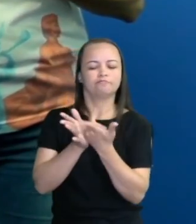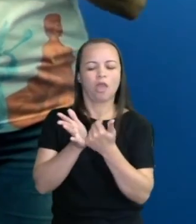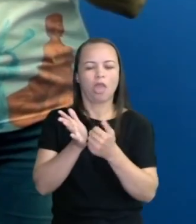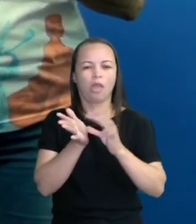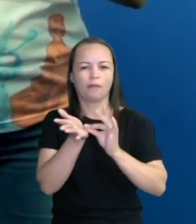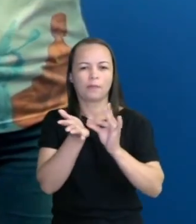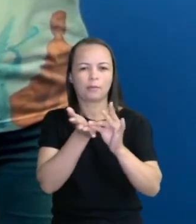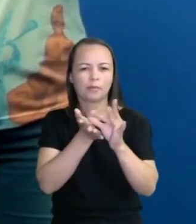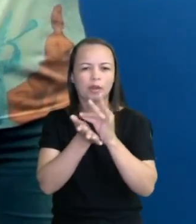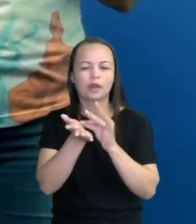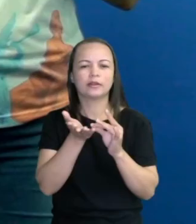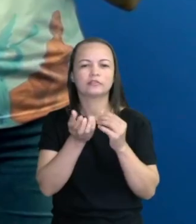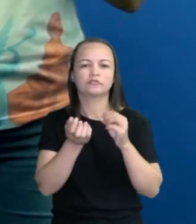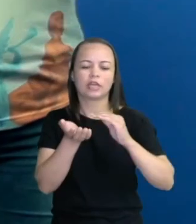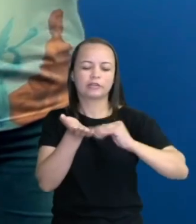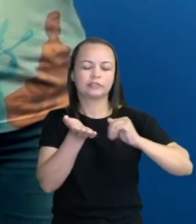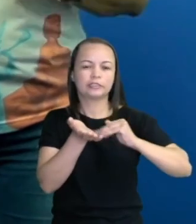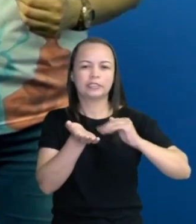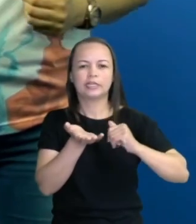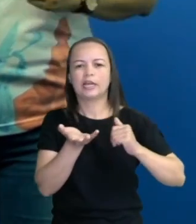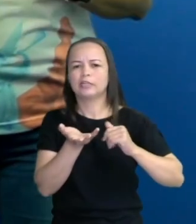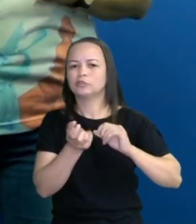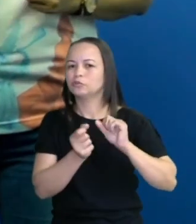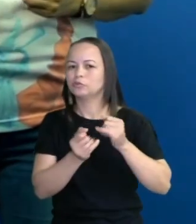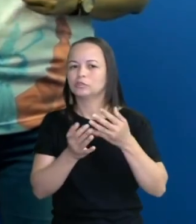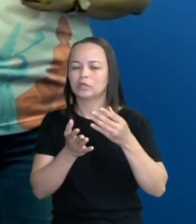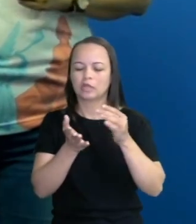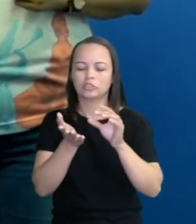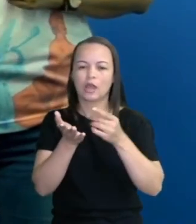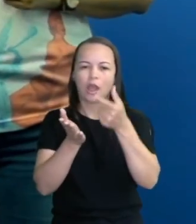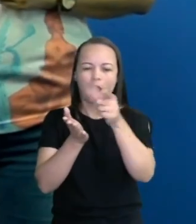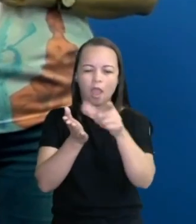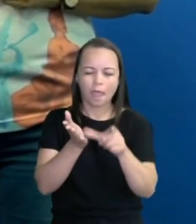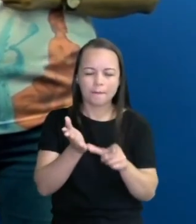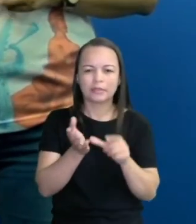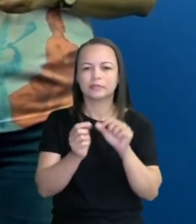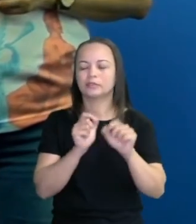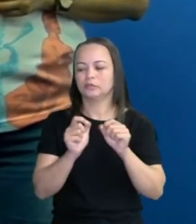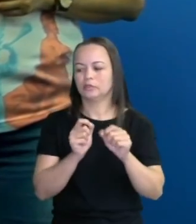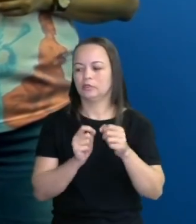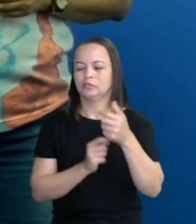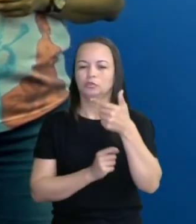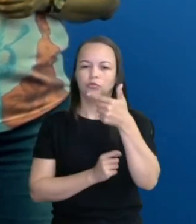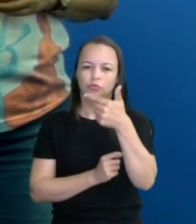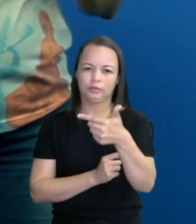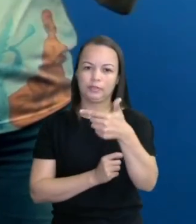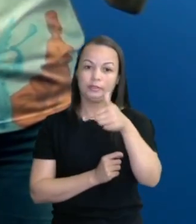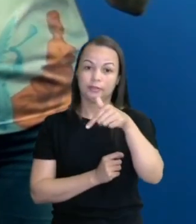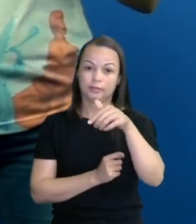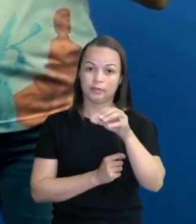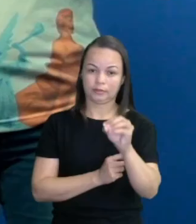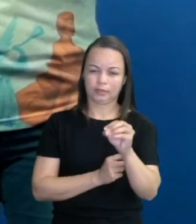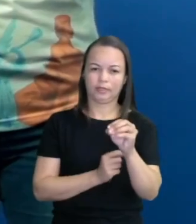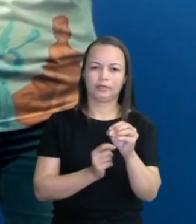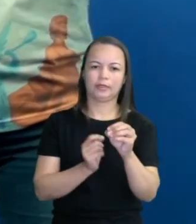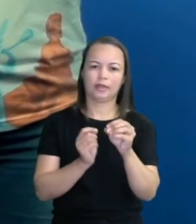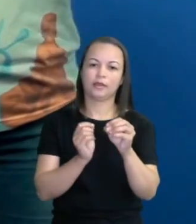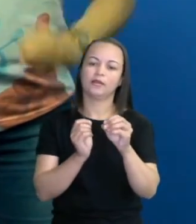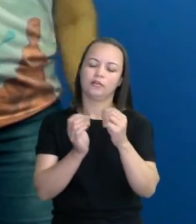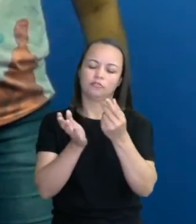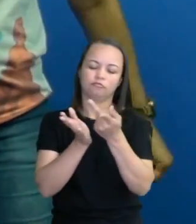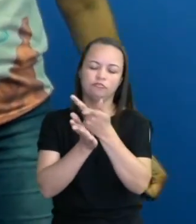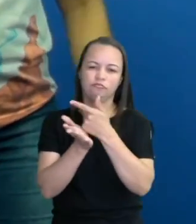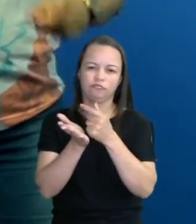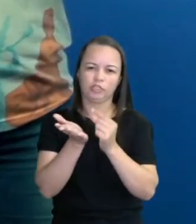ficaram tirando as repetidas? Ficaram 270 figurinhas, tá? E aí